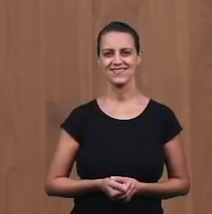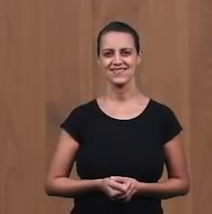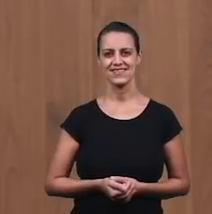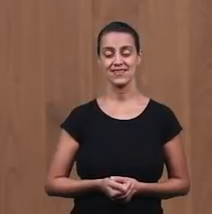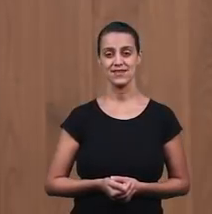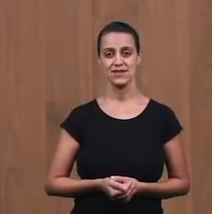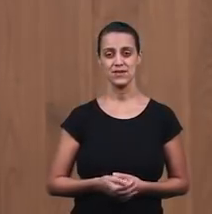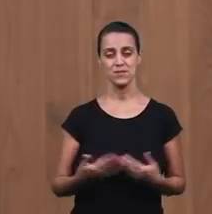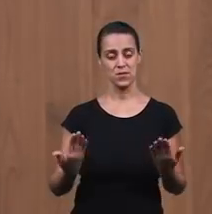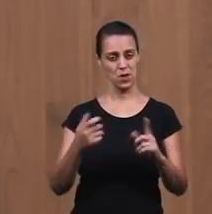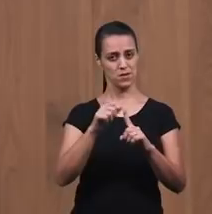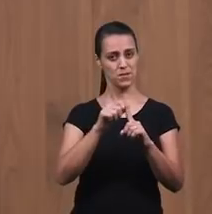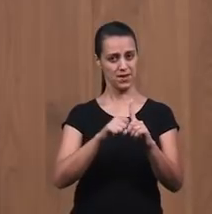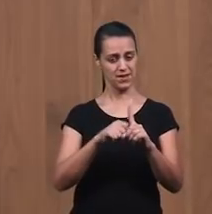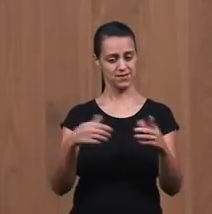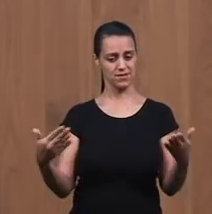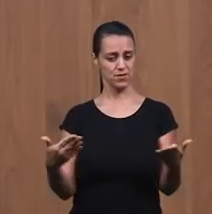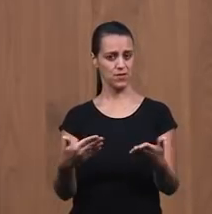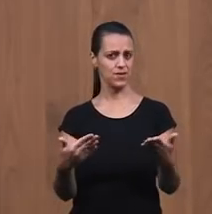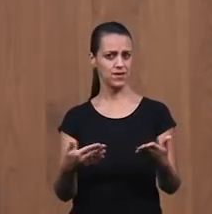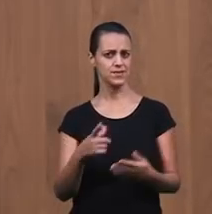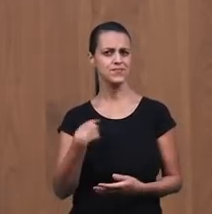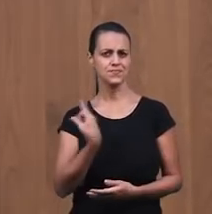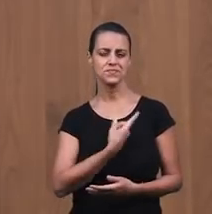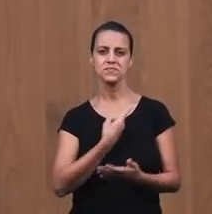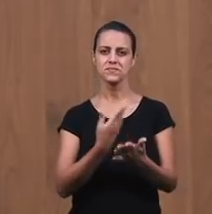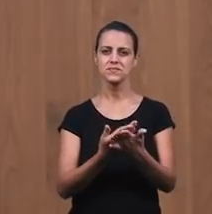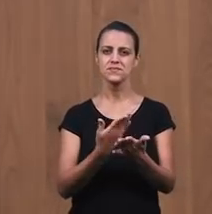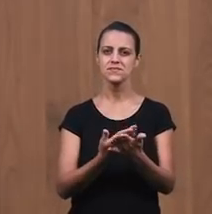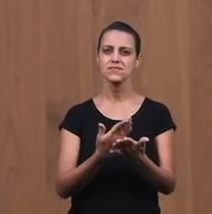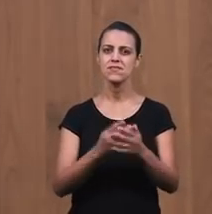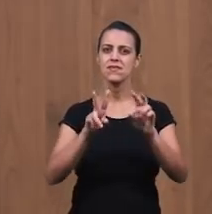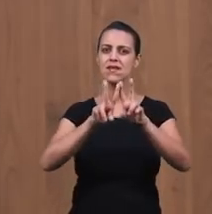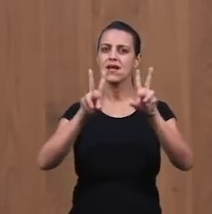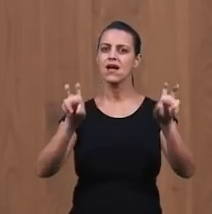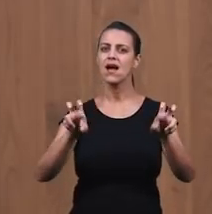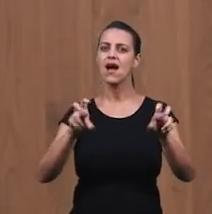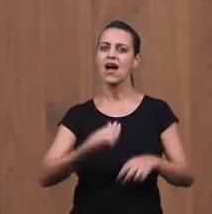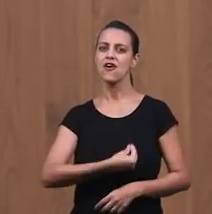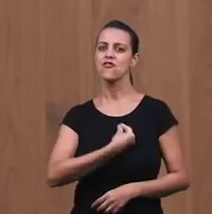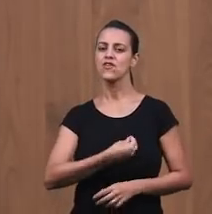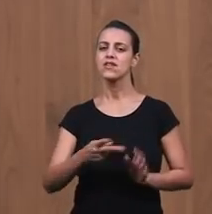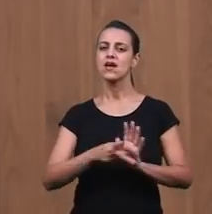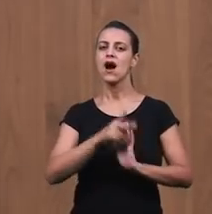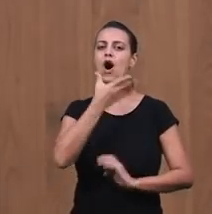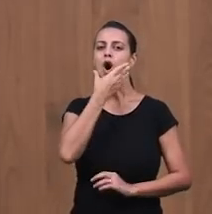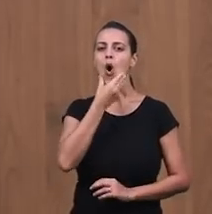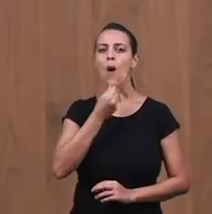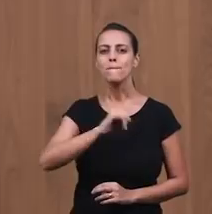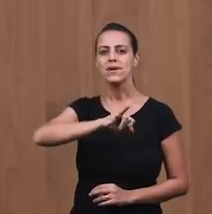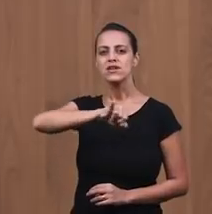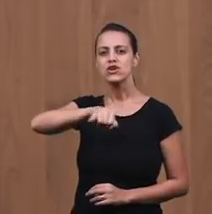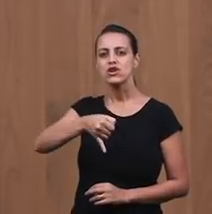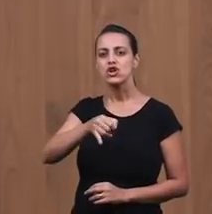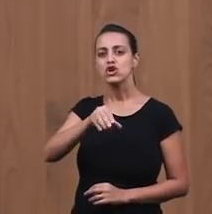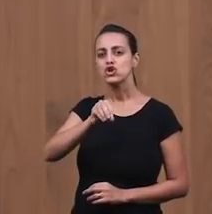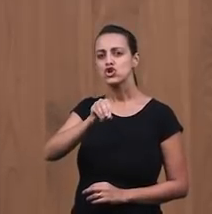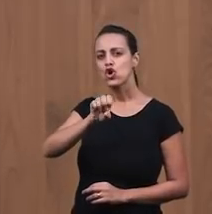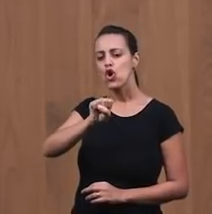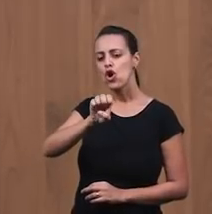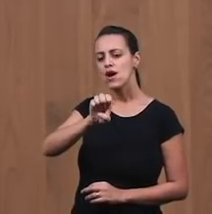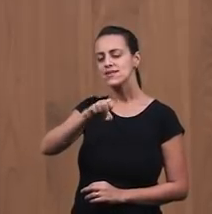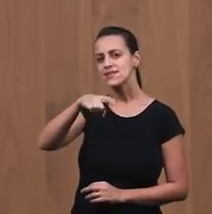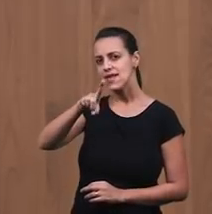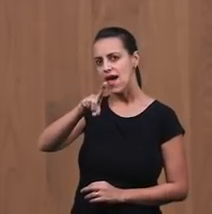Neste mês, nós estaremos estudando Sobre a vida de José O tema do nosso estudo Que